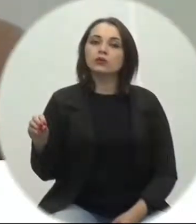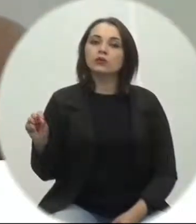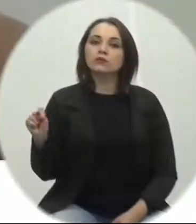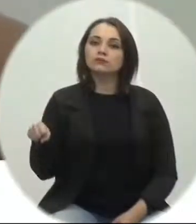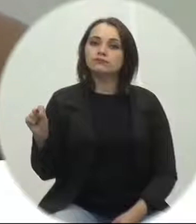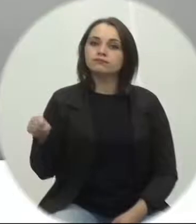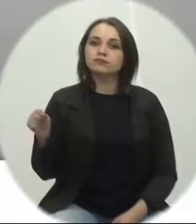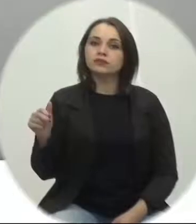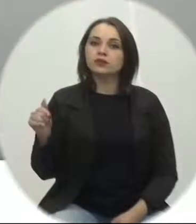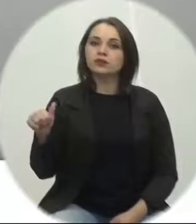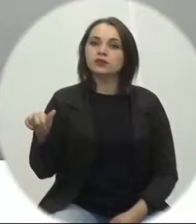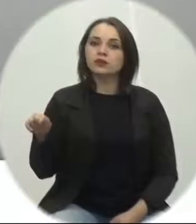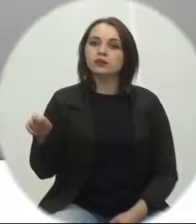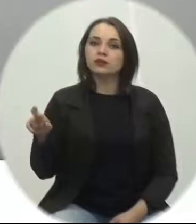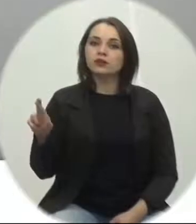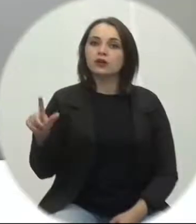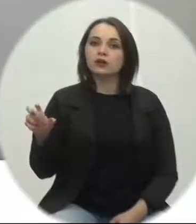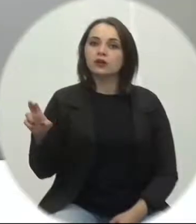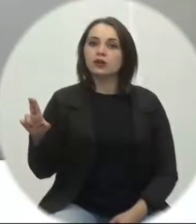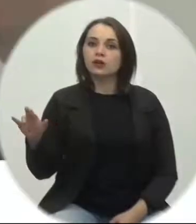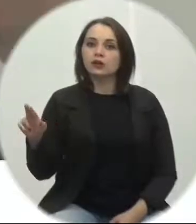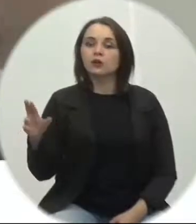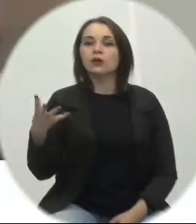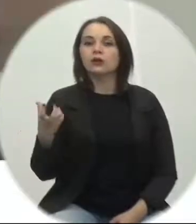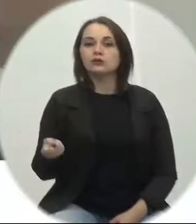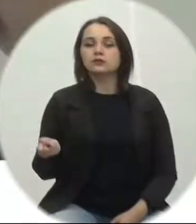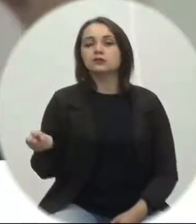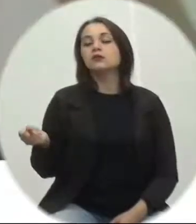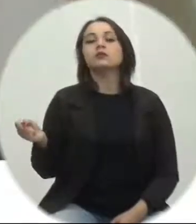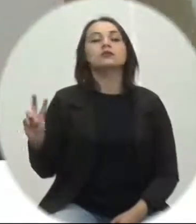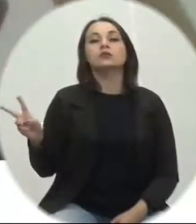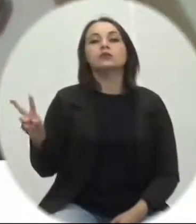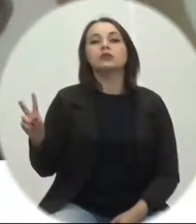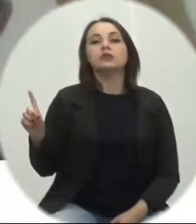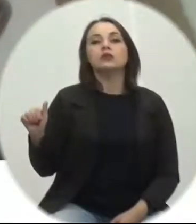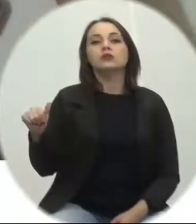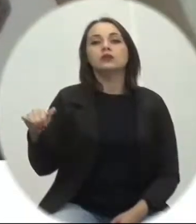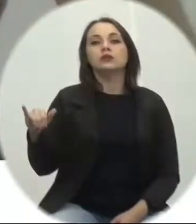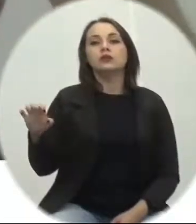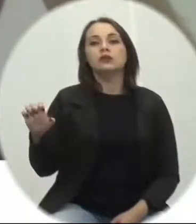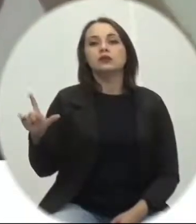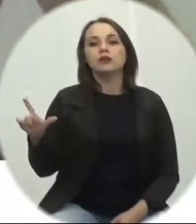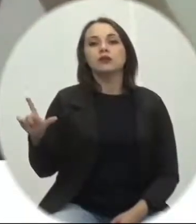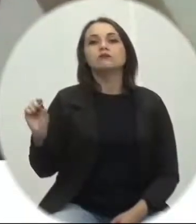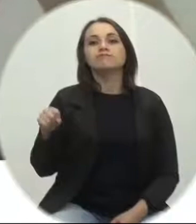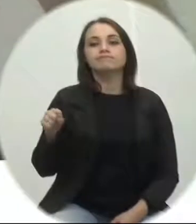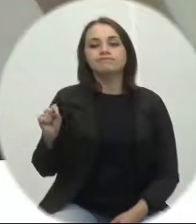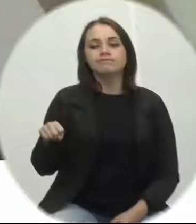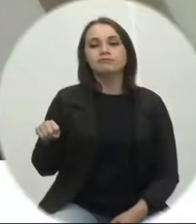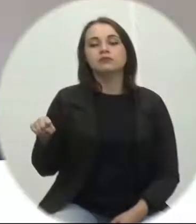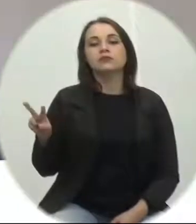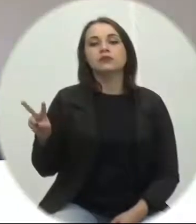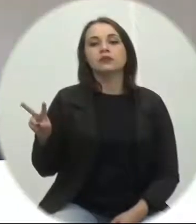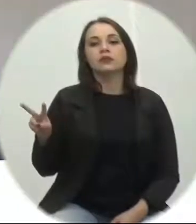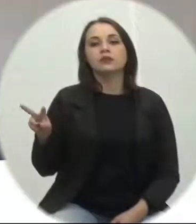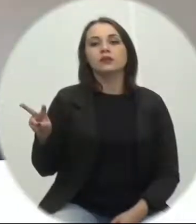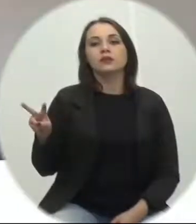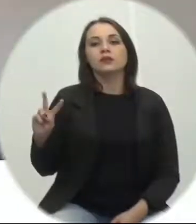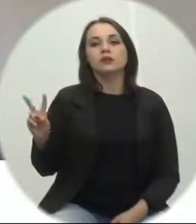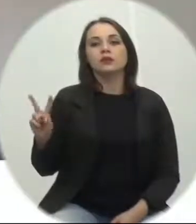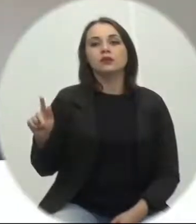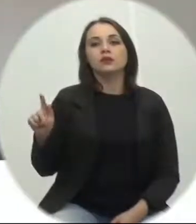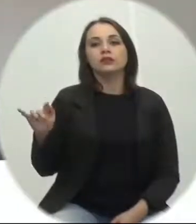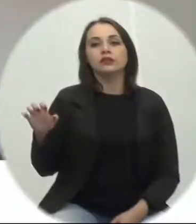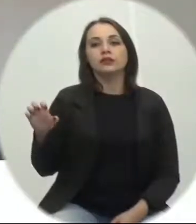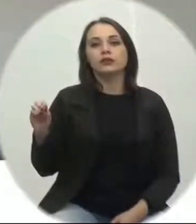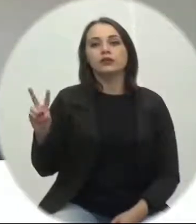favorável a favor vereadora Leuda Silveira a favor vereador Daniel Antunes a favor a favor vereadora Giovana Zanetti